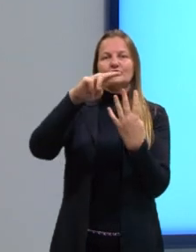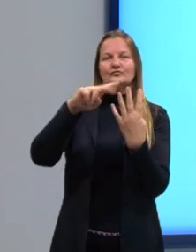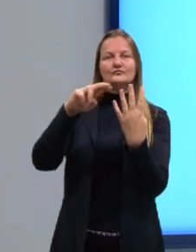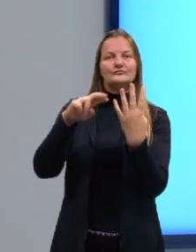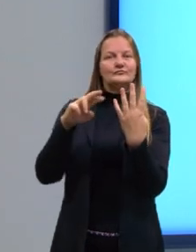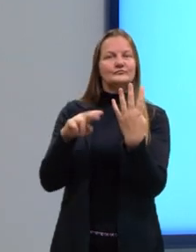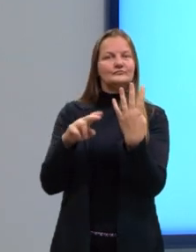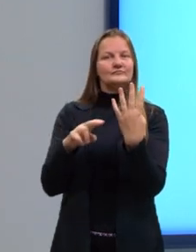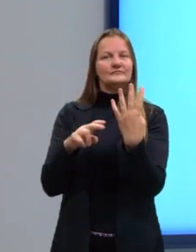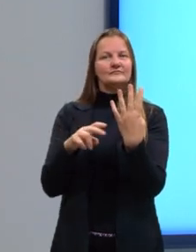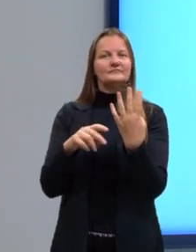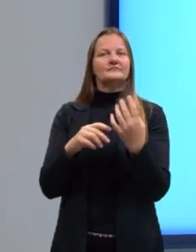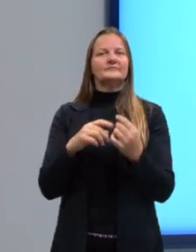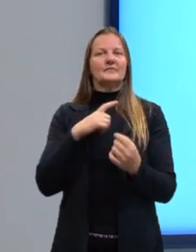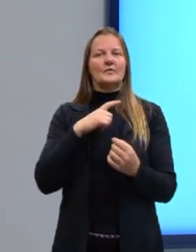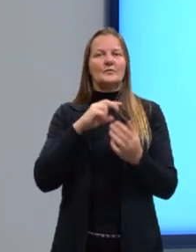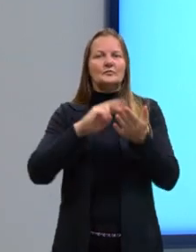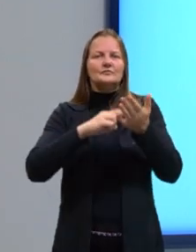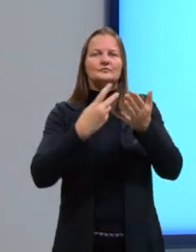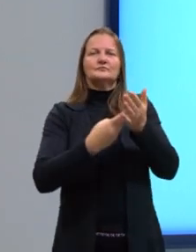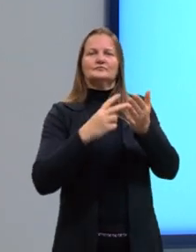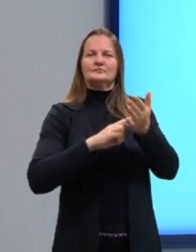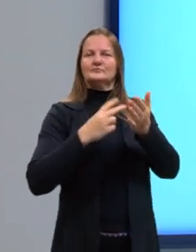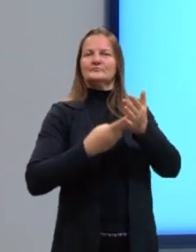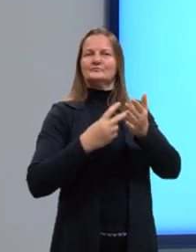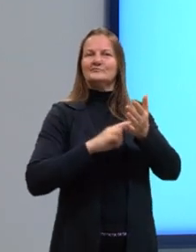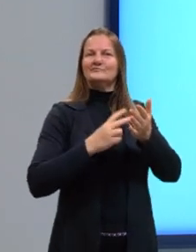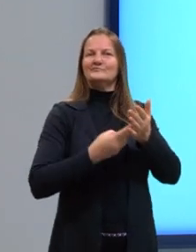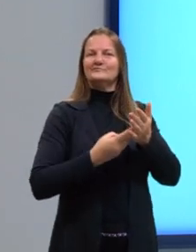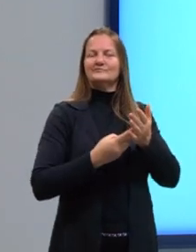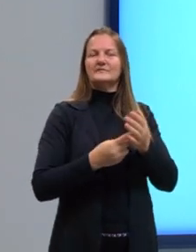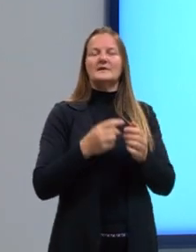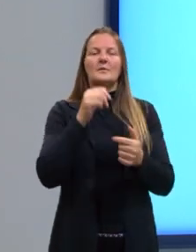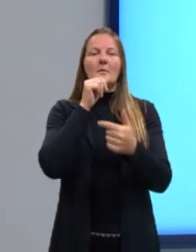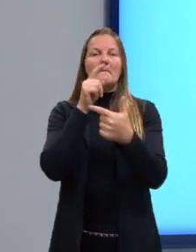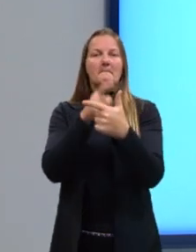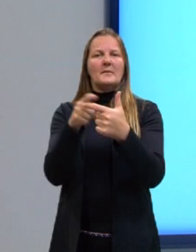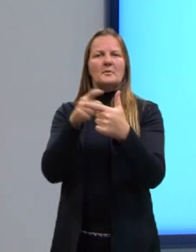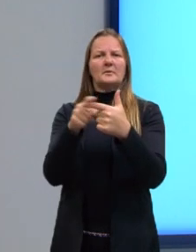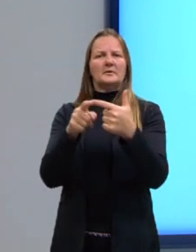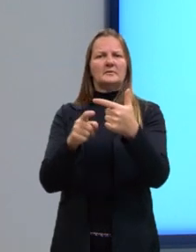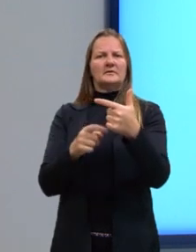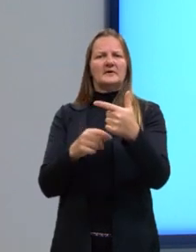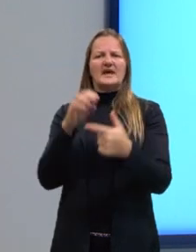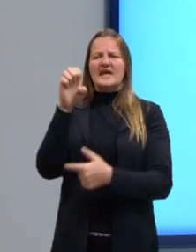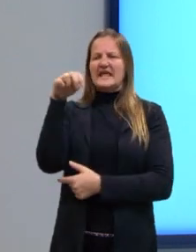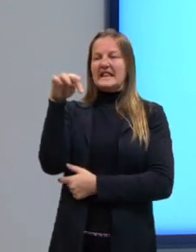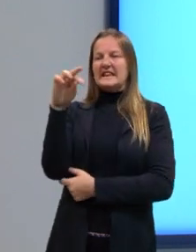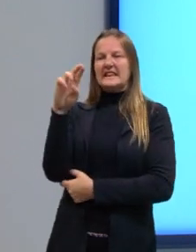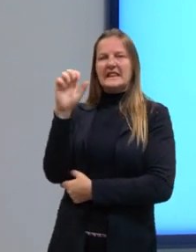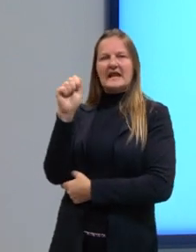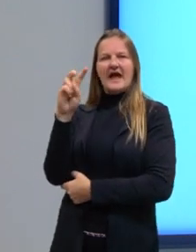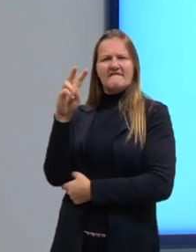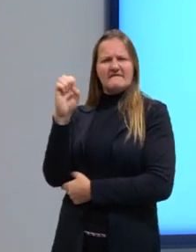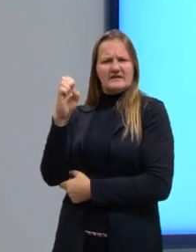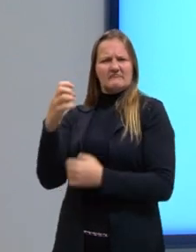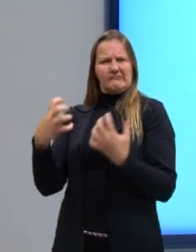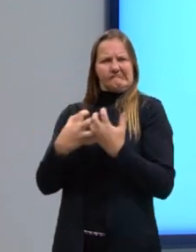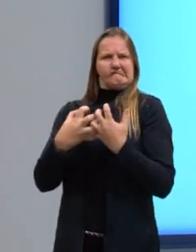semelhantes de significado. Da palavra problema, entrave, impasse,